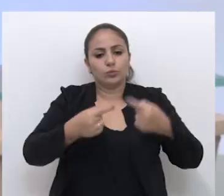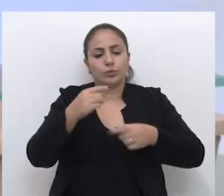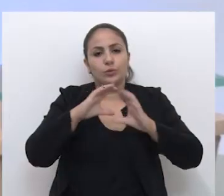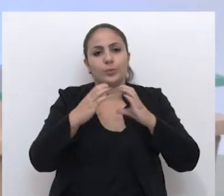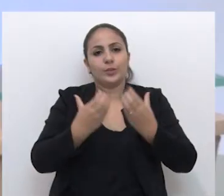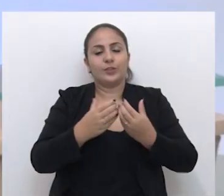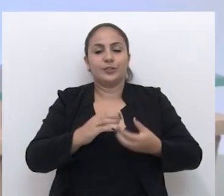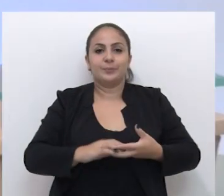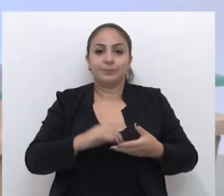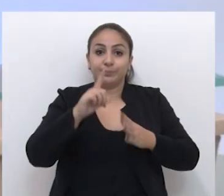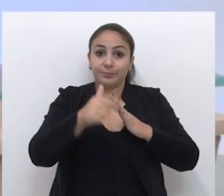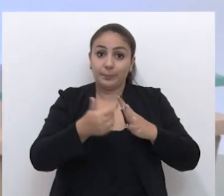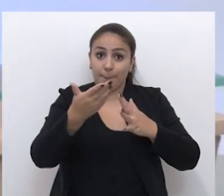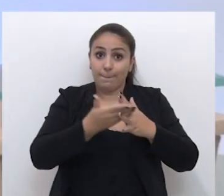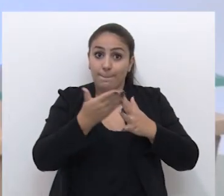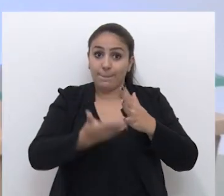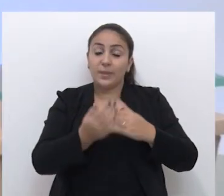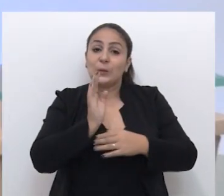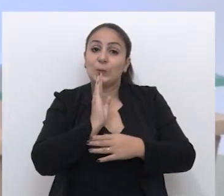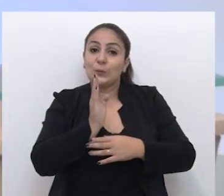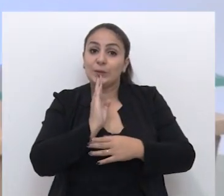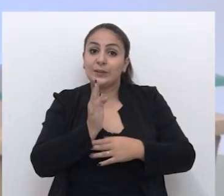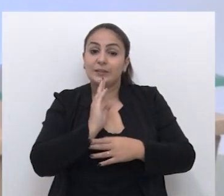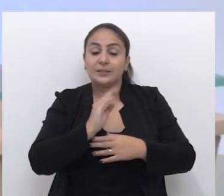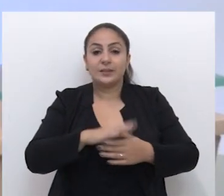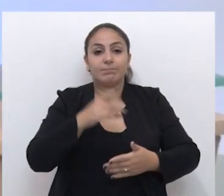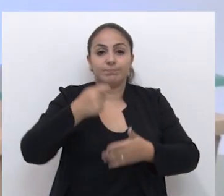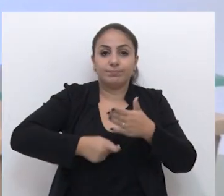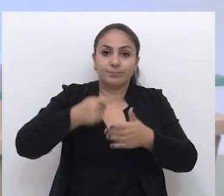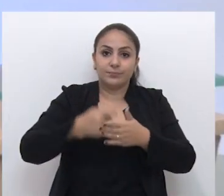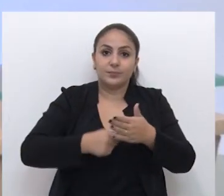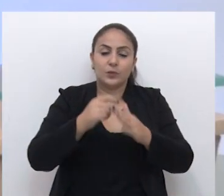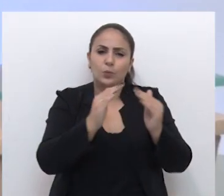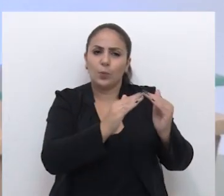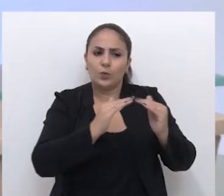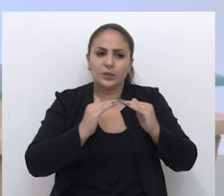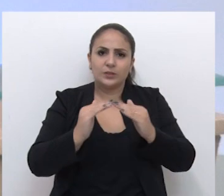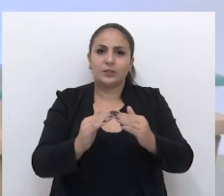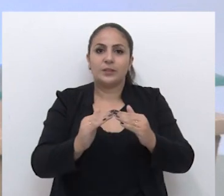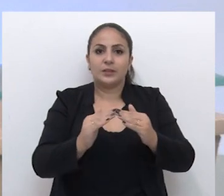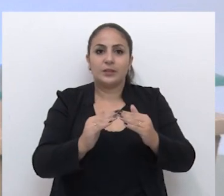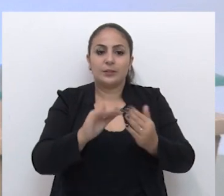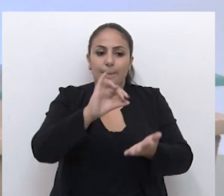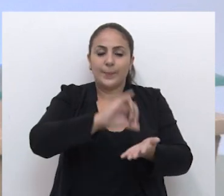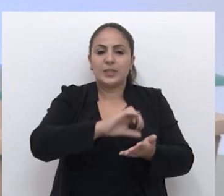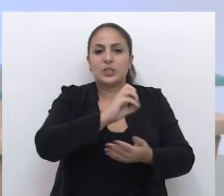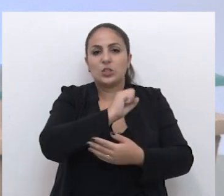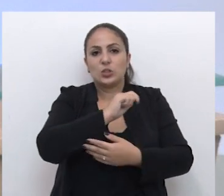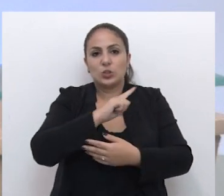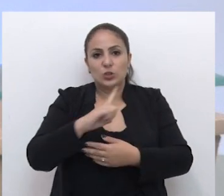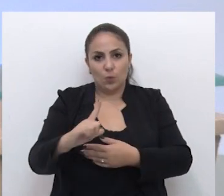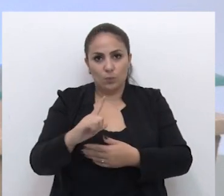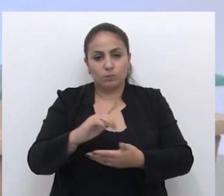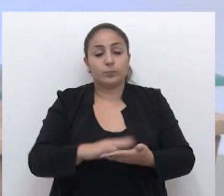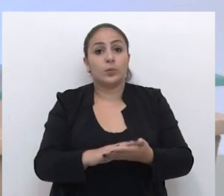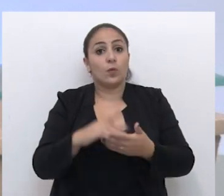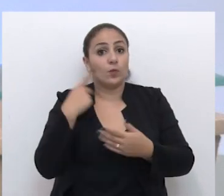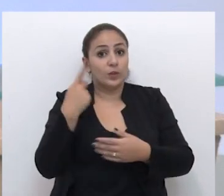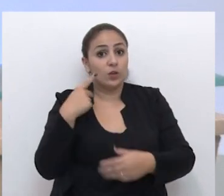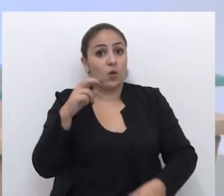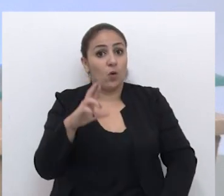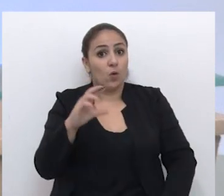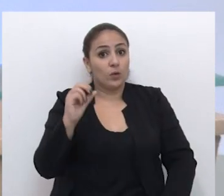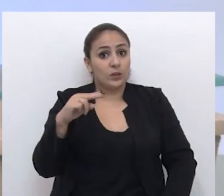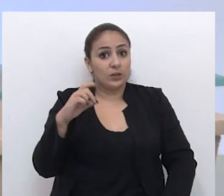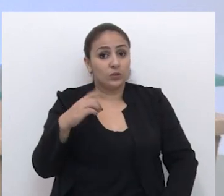com a comunidade. E no próximo bloco, você vai conhecer as reivindicações dos moradores do Parque do Sol. O vereador Ronaldo